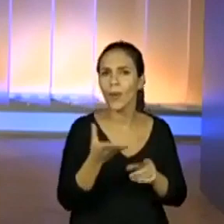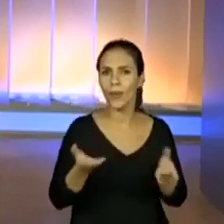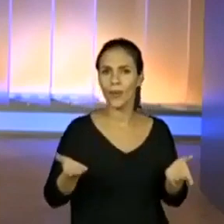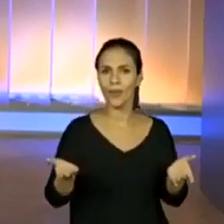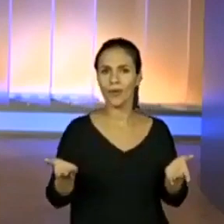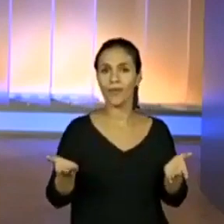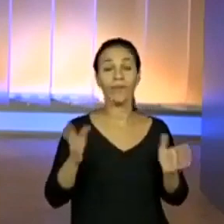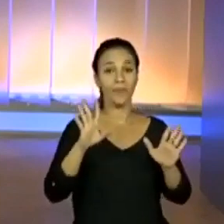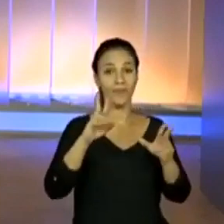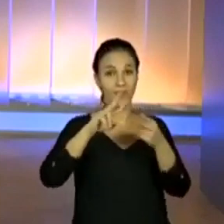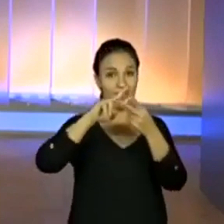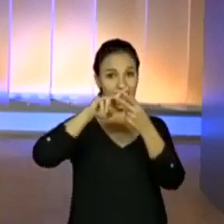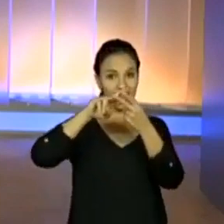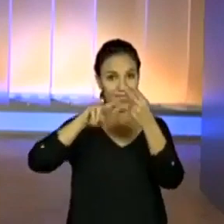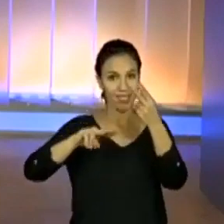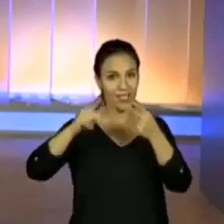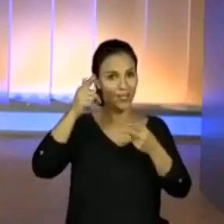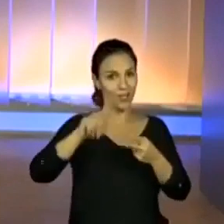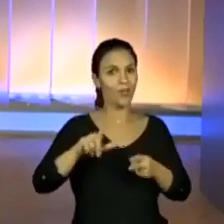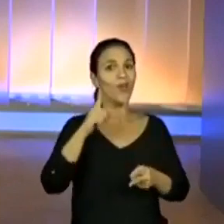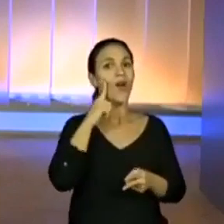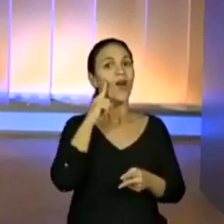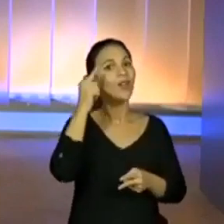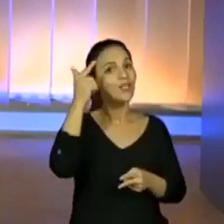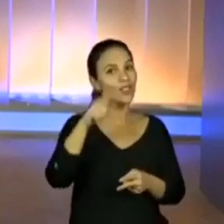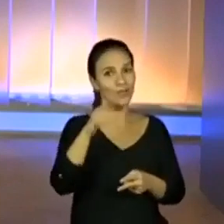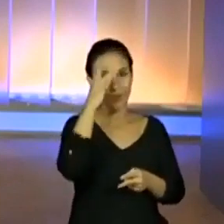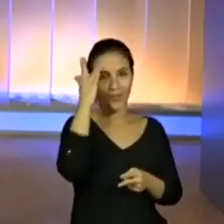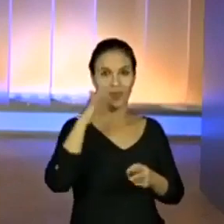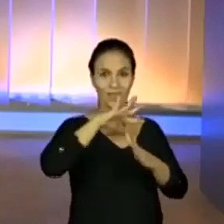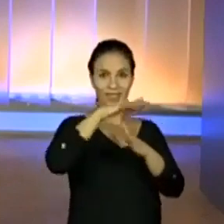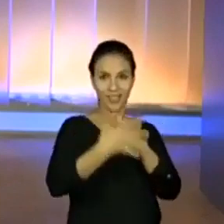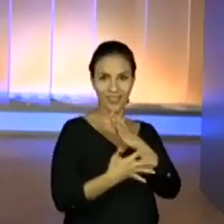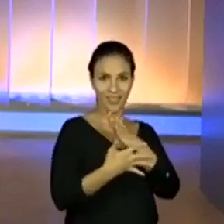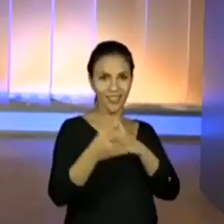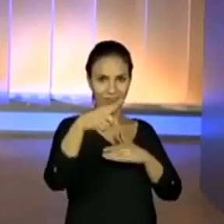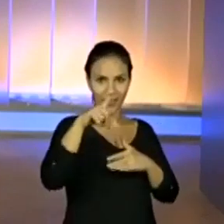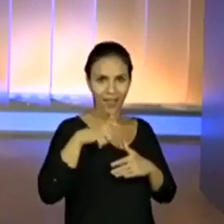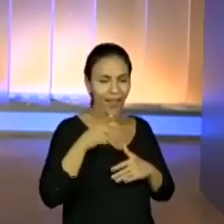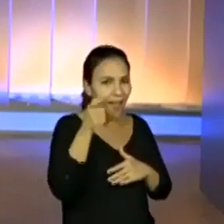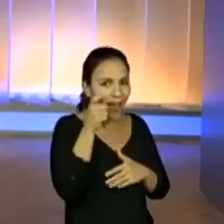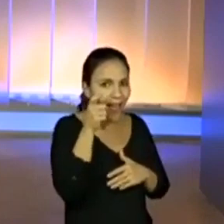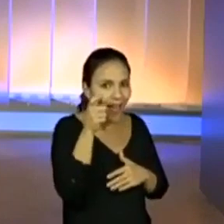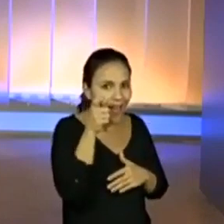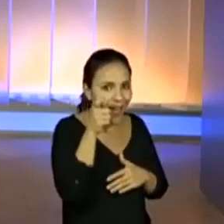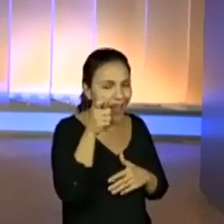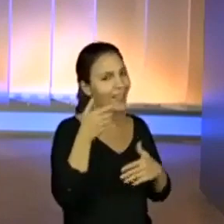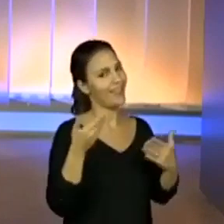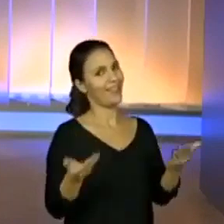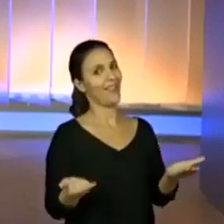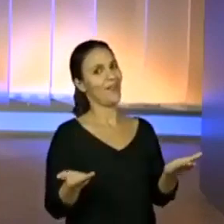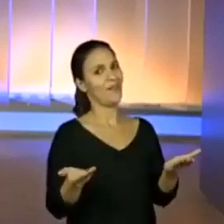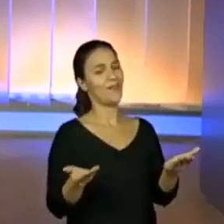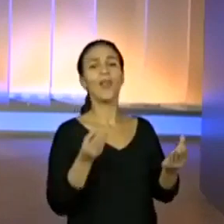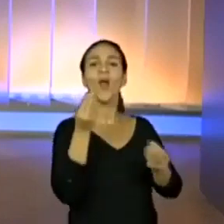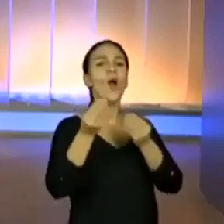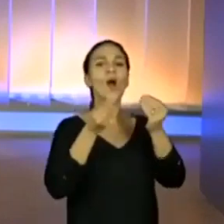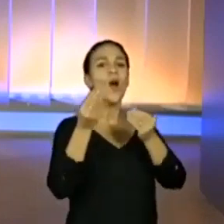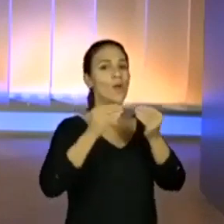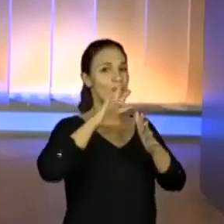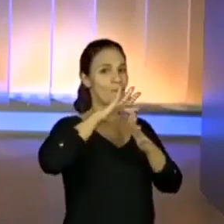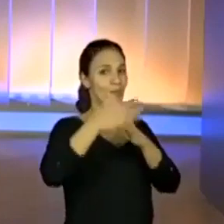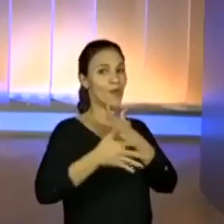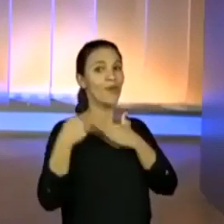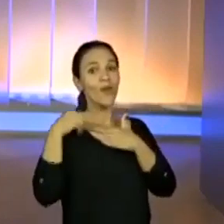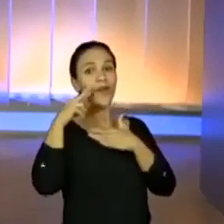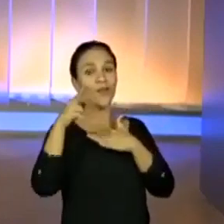para a falar da hashtag, mais uma vez, olha aí eu falando com a galera de Libras. Pessoal, vocês estão aí, né? Perfeito. Como que é em Libras? Olha, eu